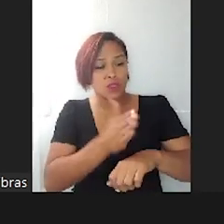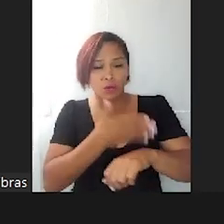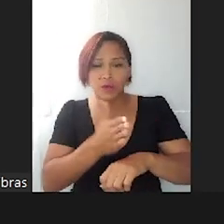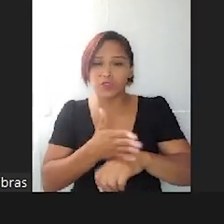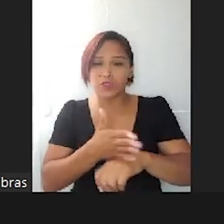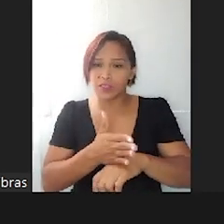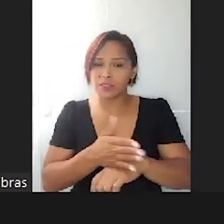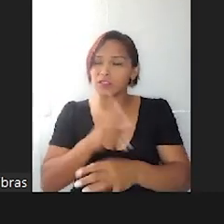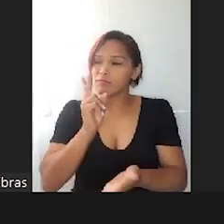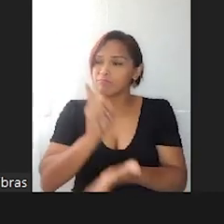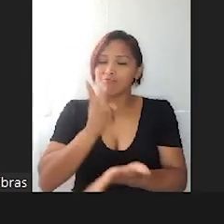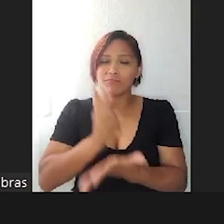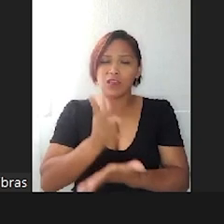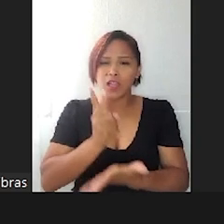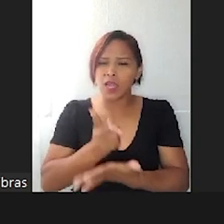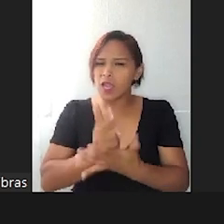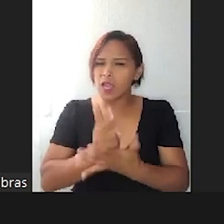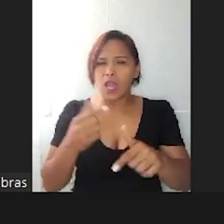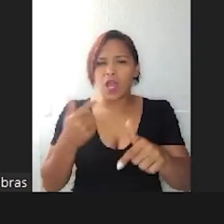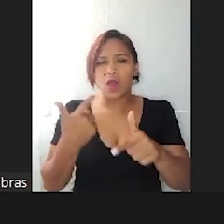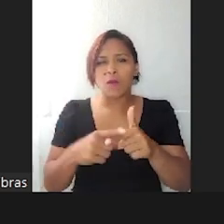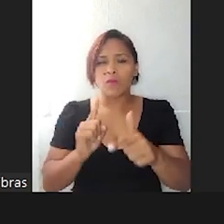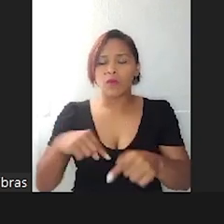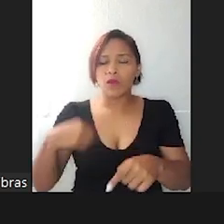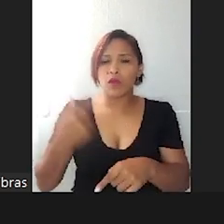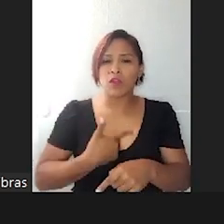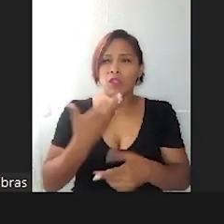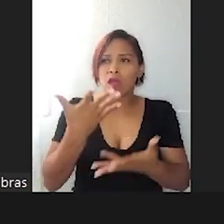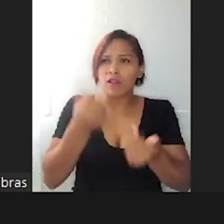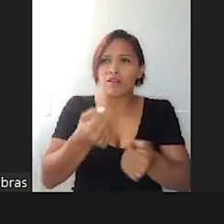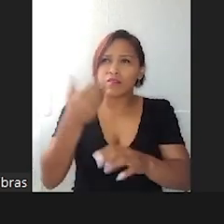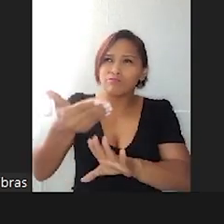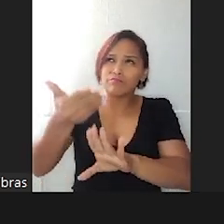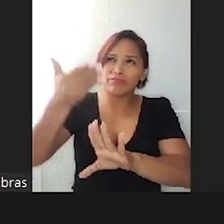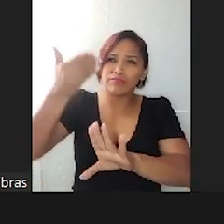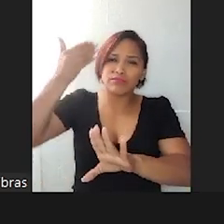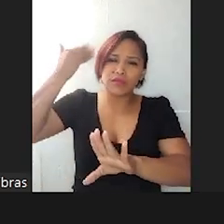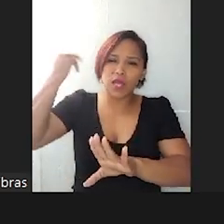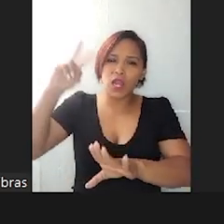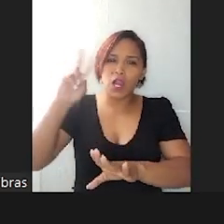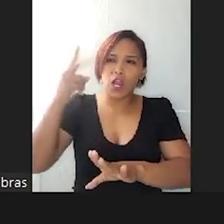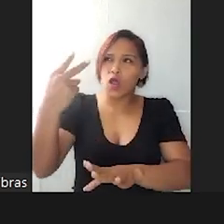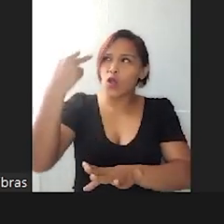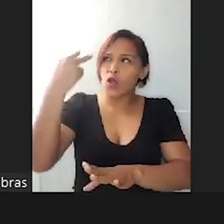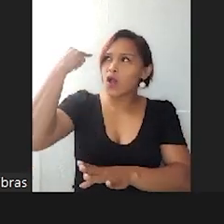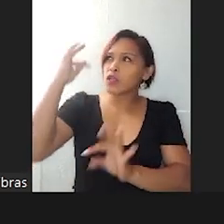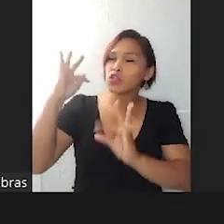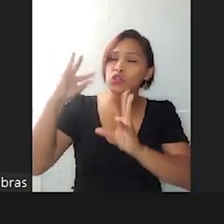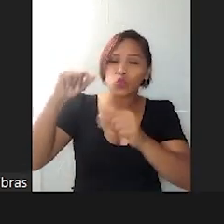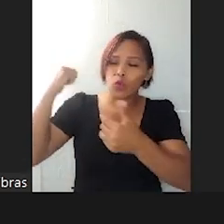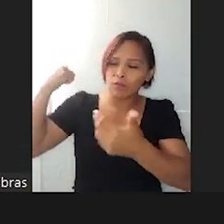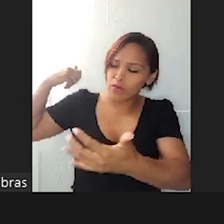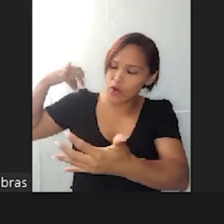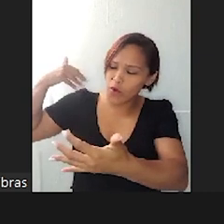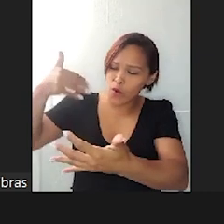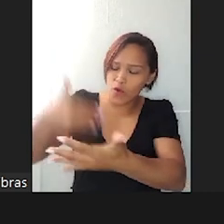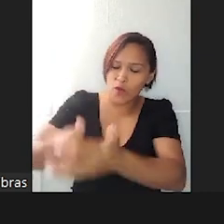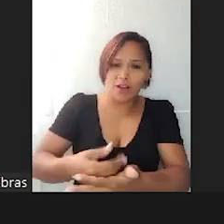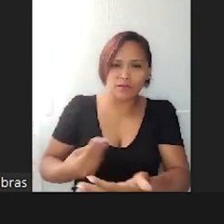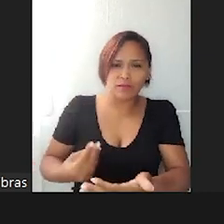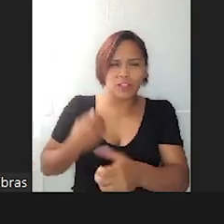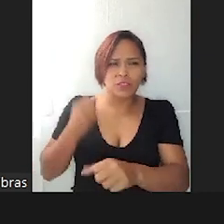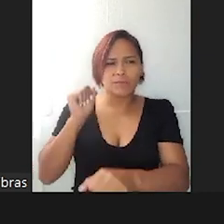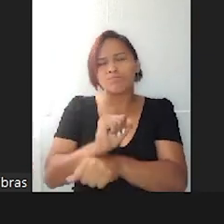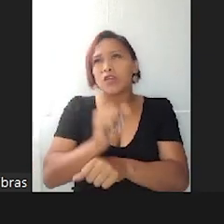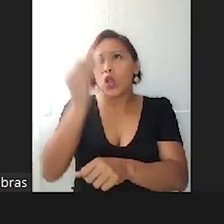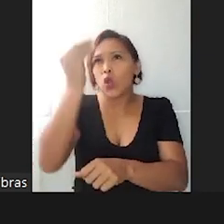profundidade porque a gente quando a gente vai lá atrás olhar tudo o a gente já viveu a gente para de se culpar